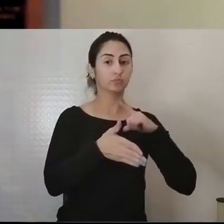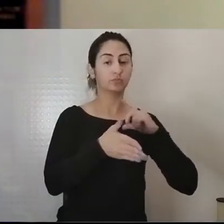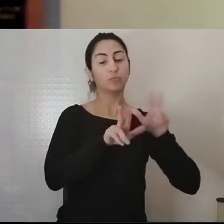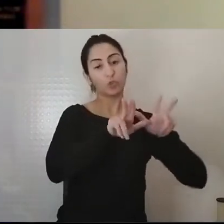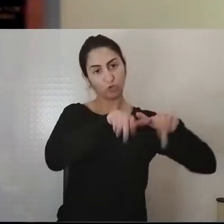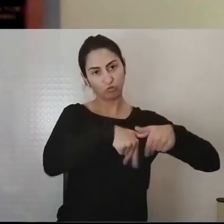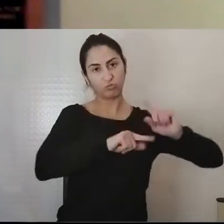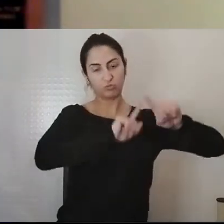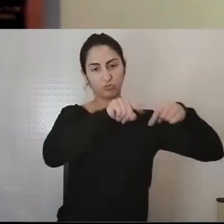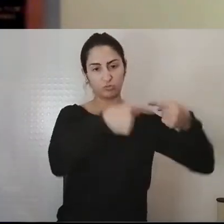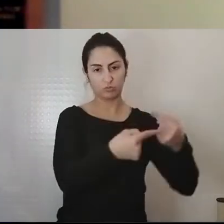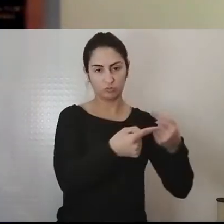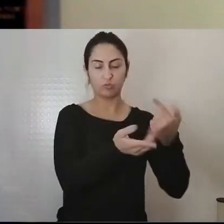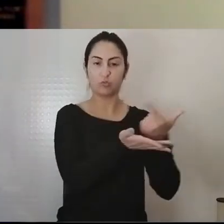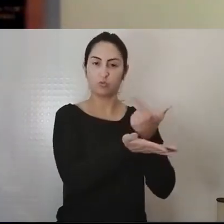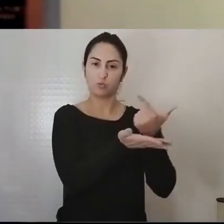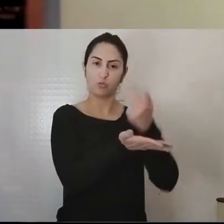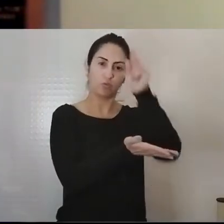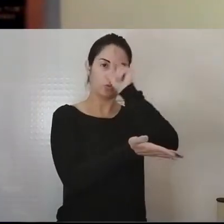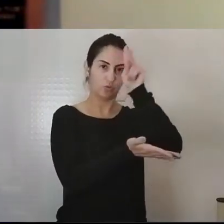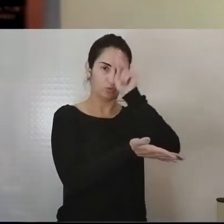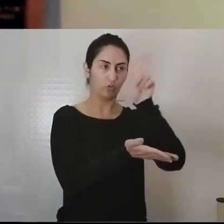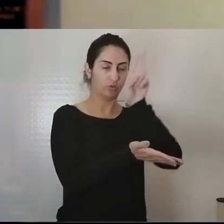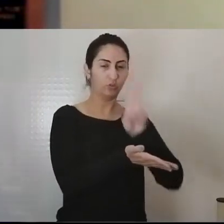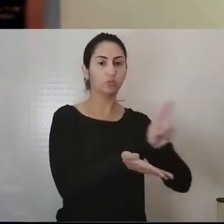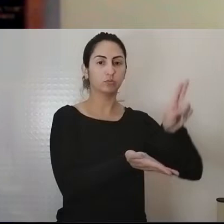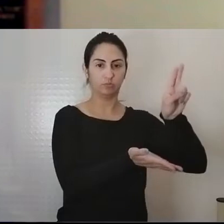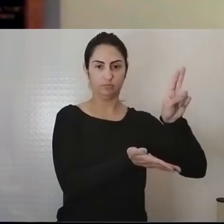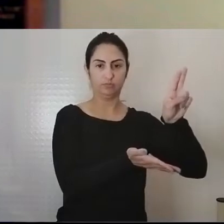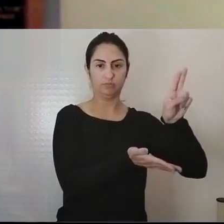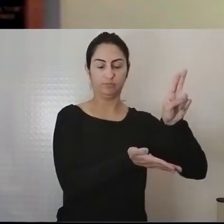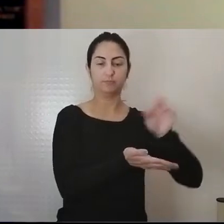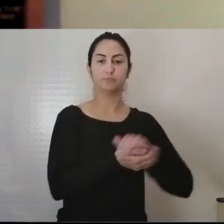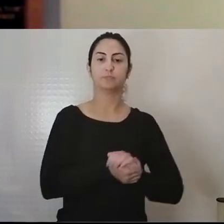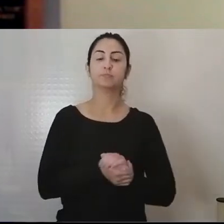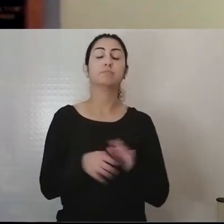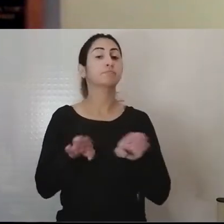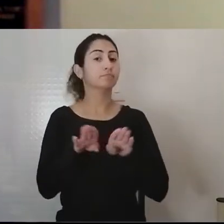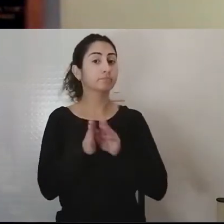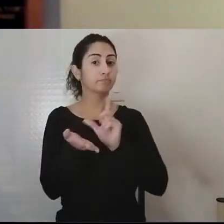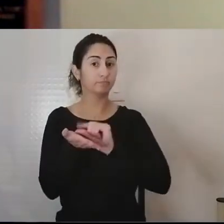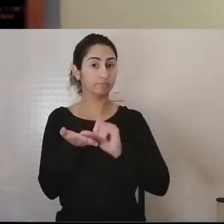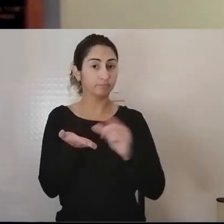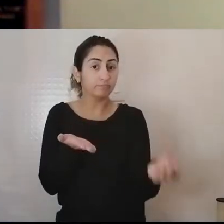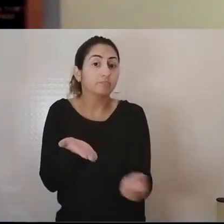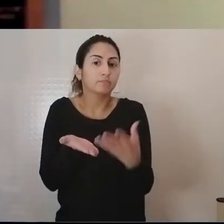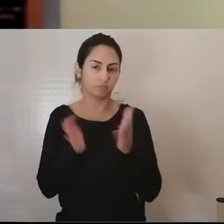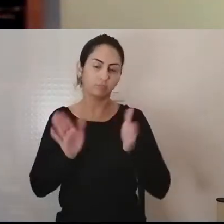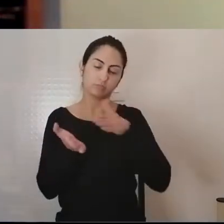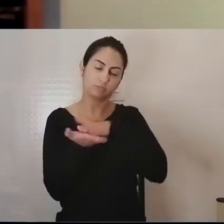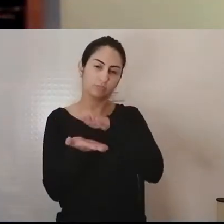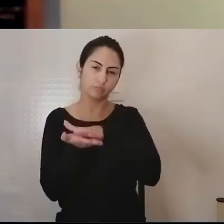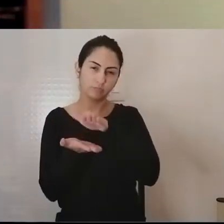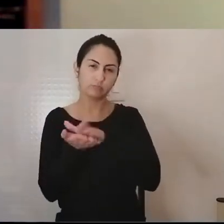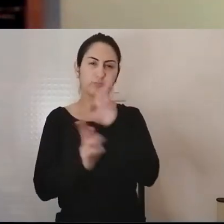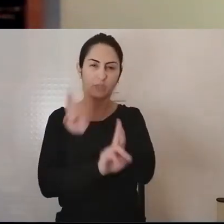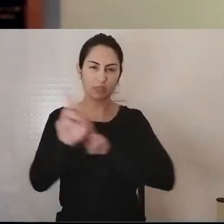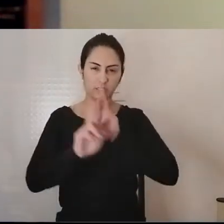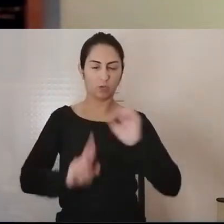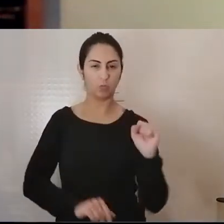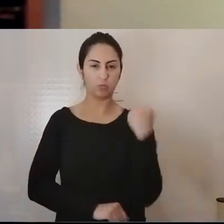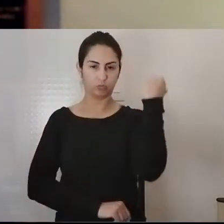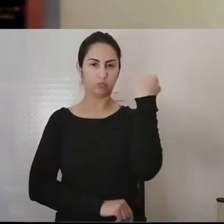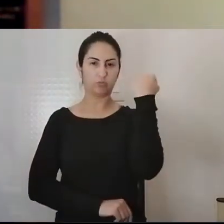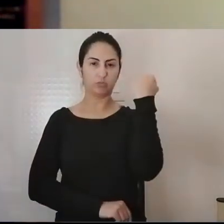Desenvolvimento, para o livro História da Universidade do Advan Dlen, dos mais recentes artigos publicados, Relações de Poder e